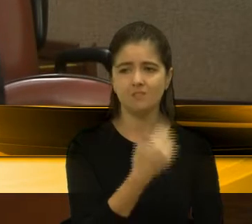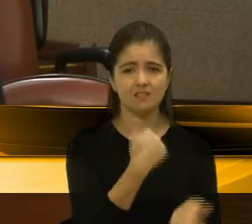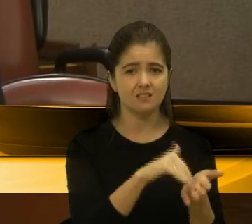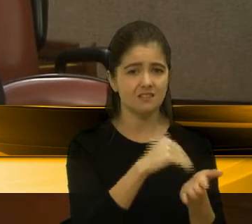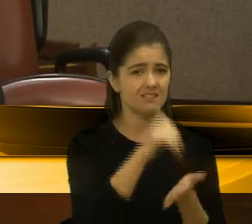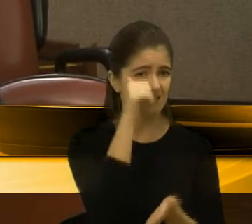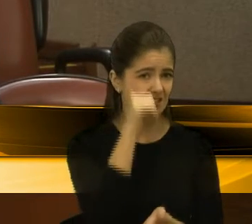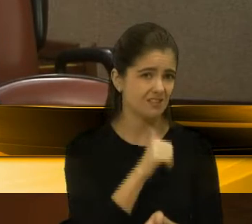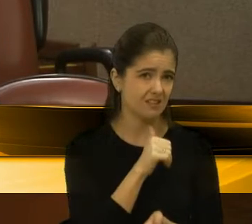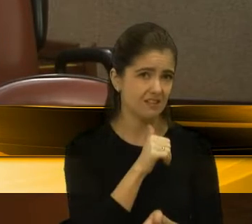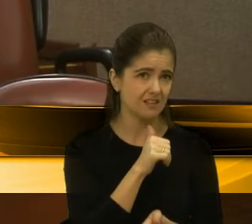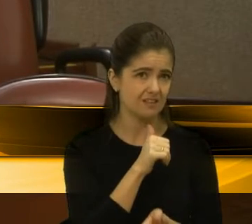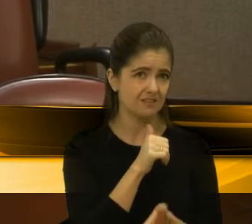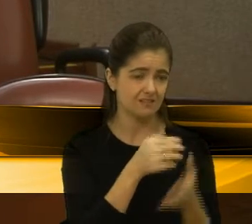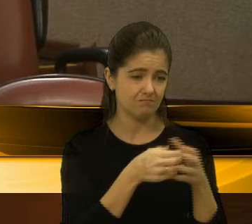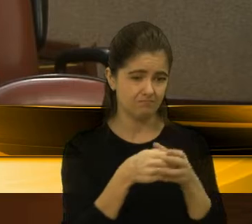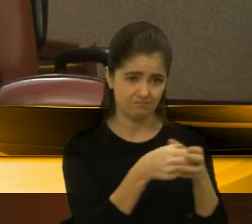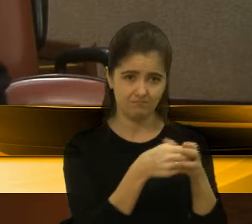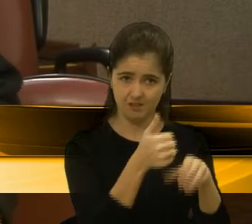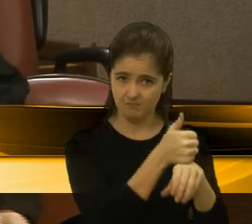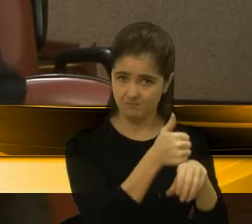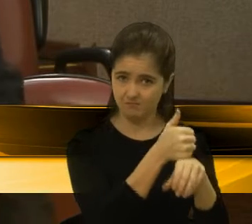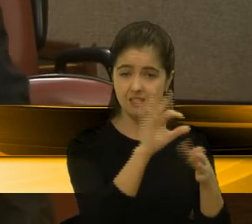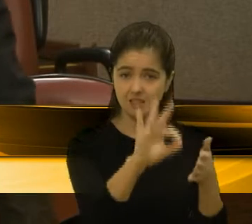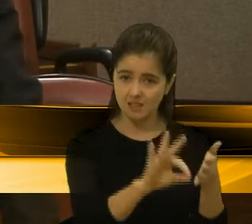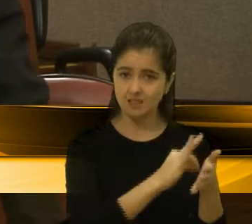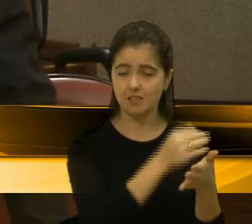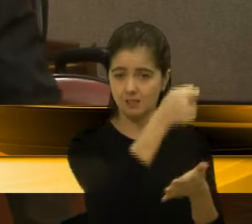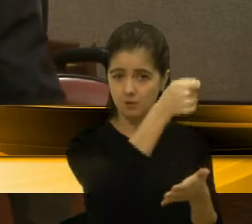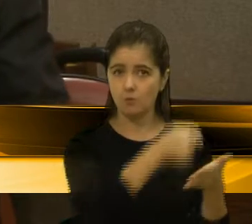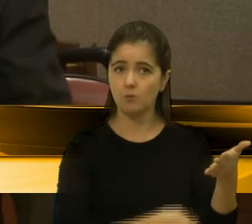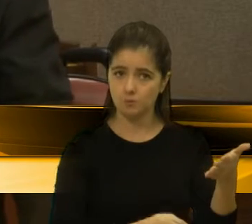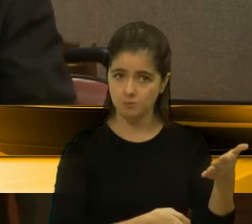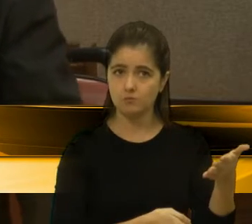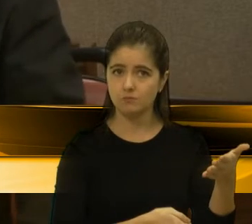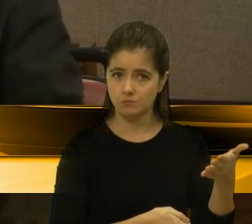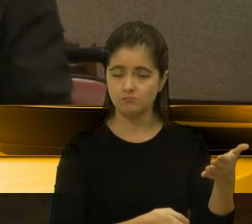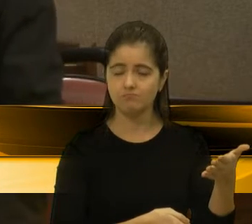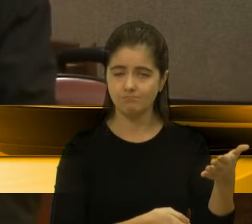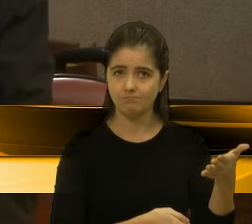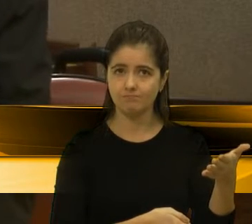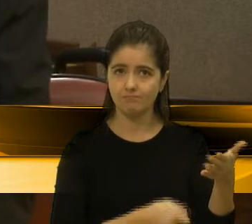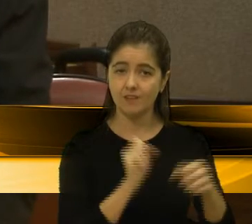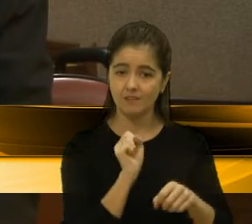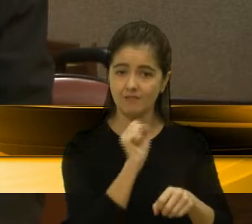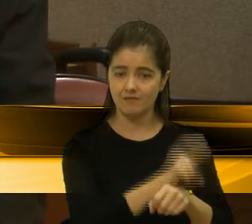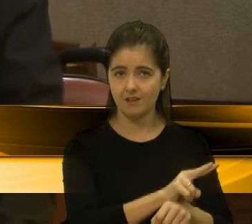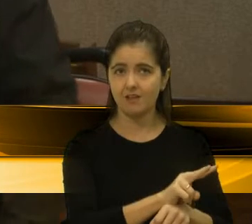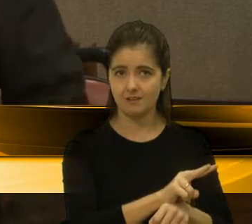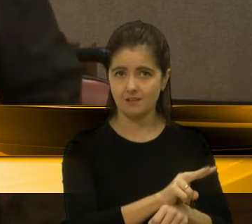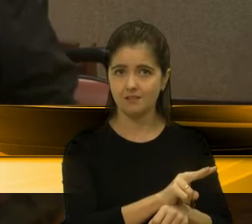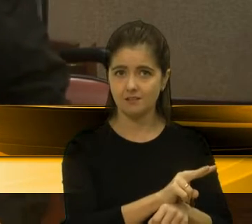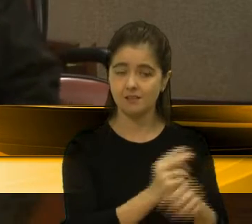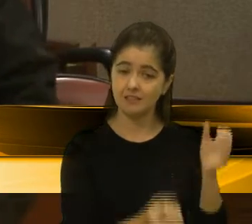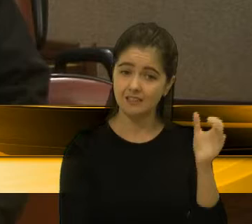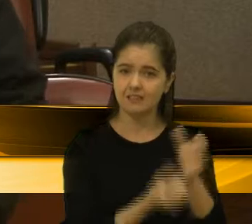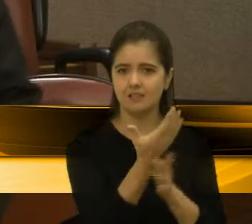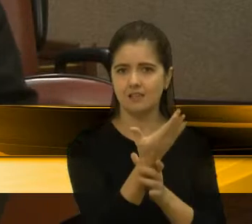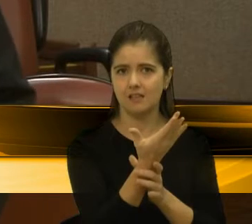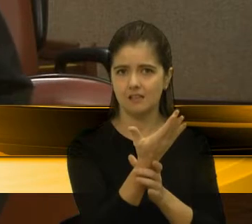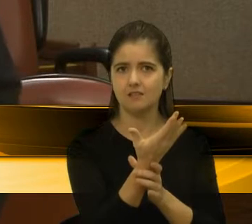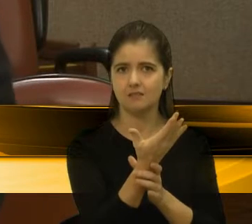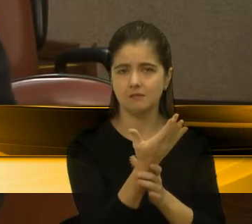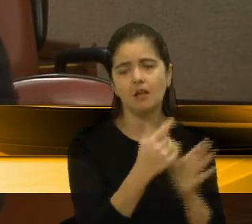turismóloga, que se inscreveu para o concurso, então, na vaga criada